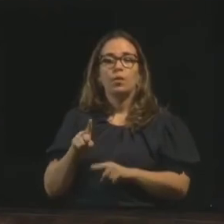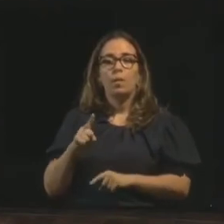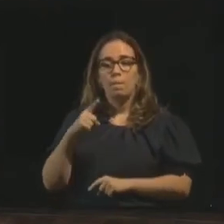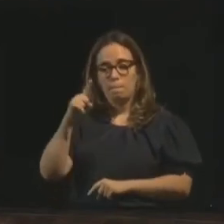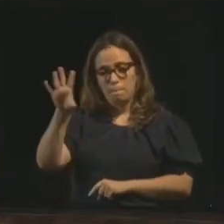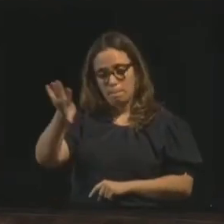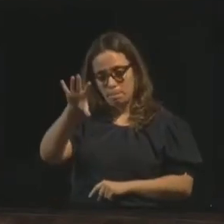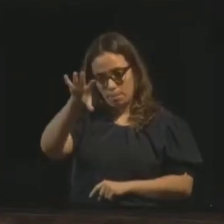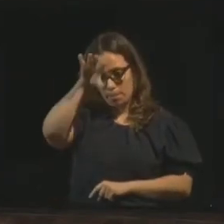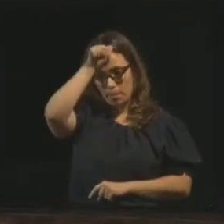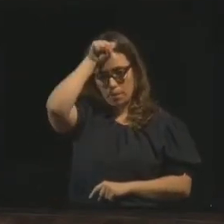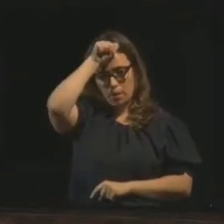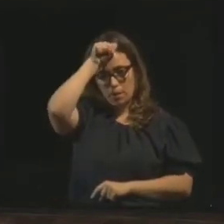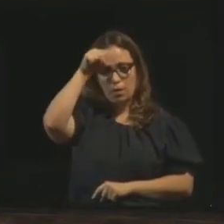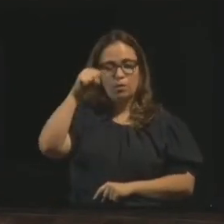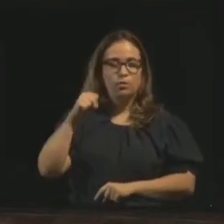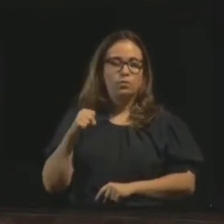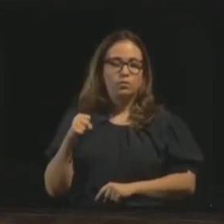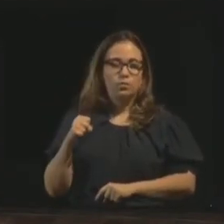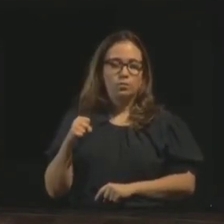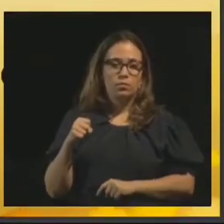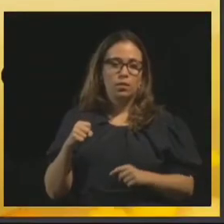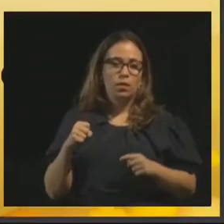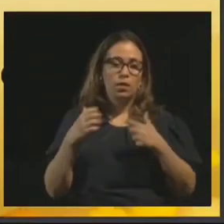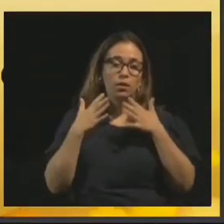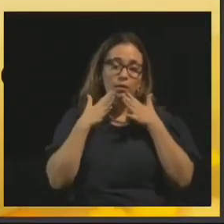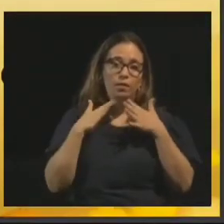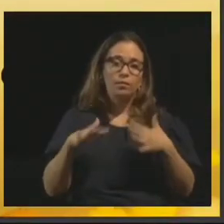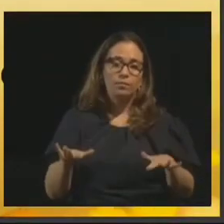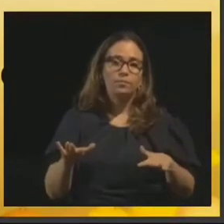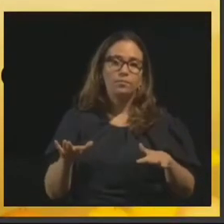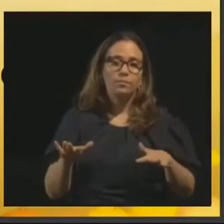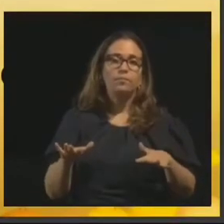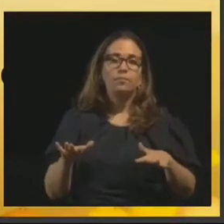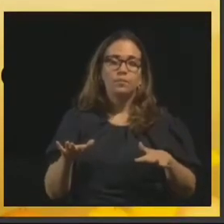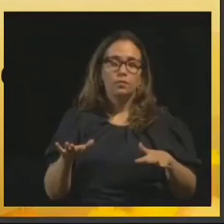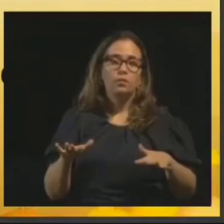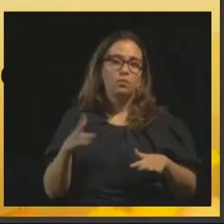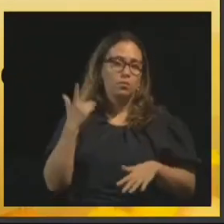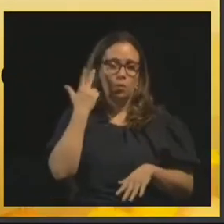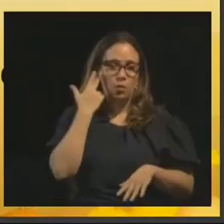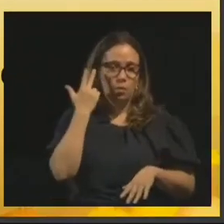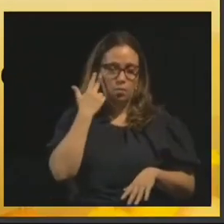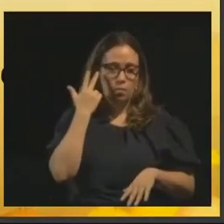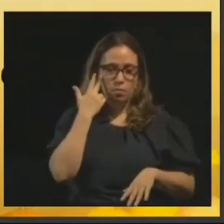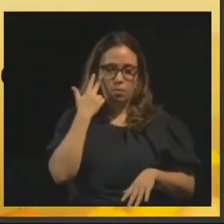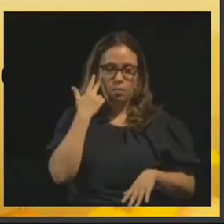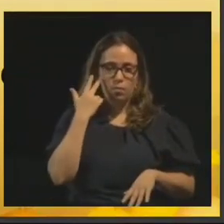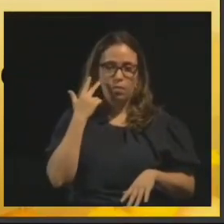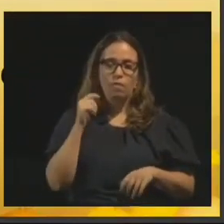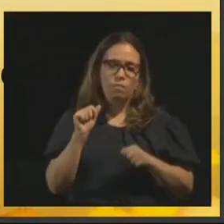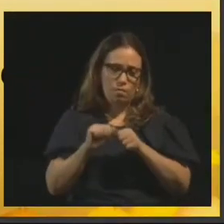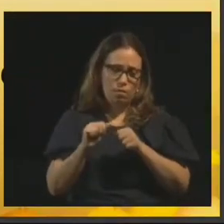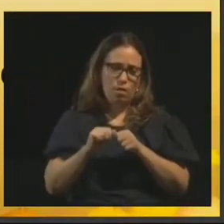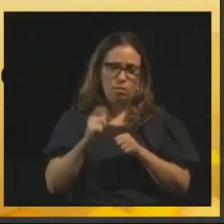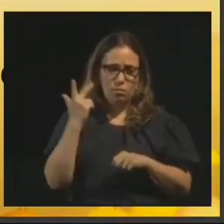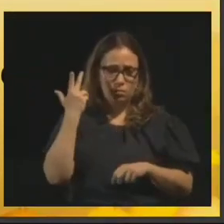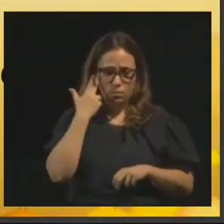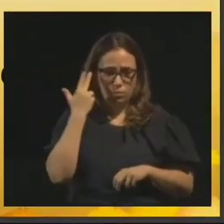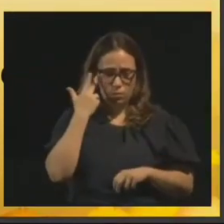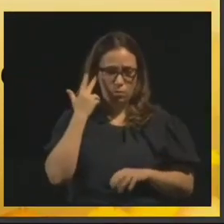que é muito comum. Então, é natural a gente estar, que é médium, estar obsedado e ver o pessoal. Faz parte,